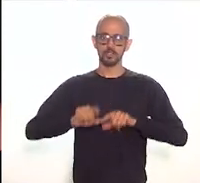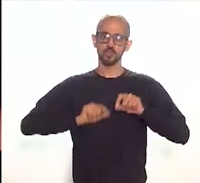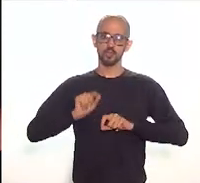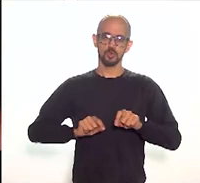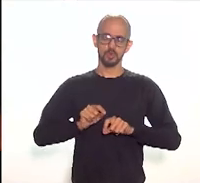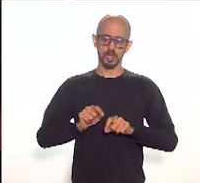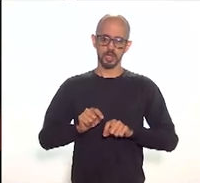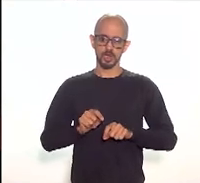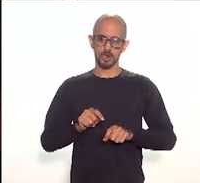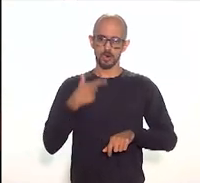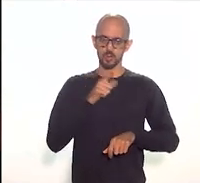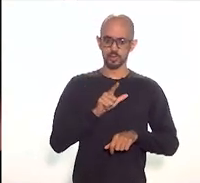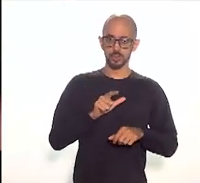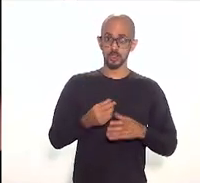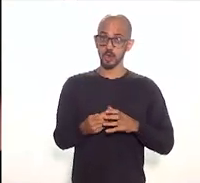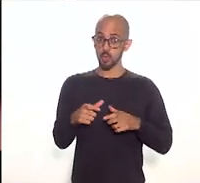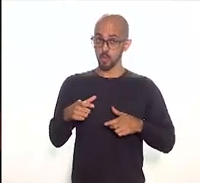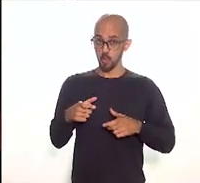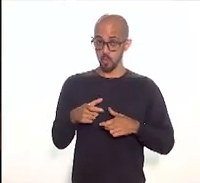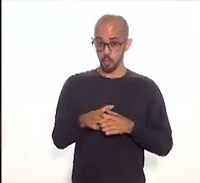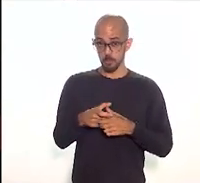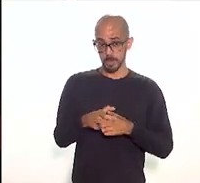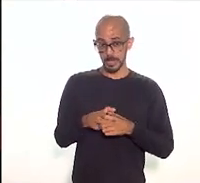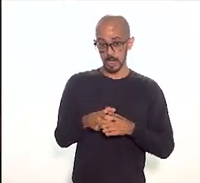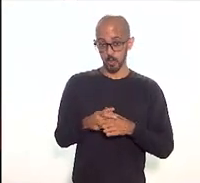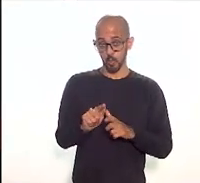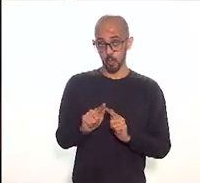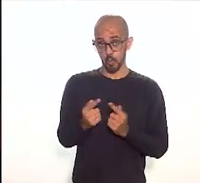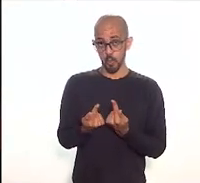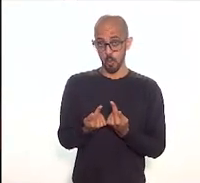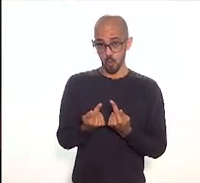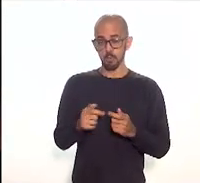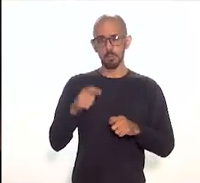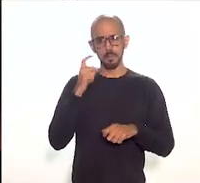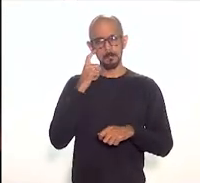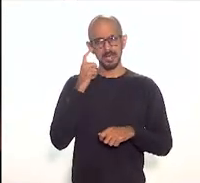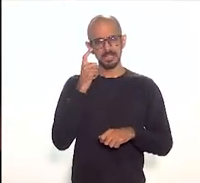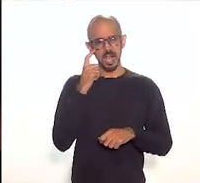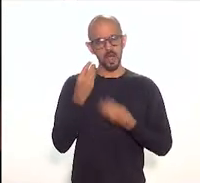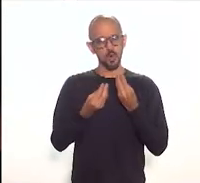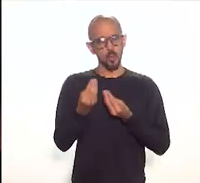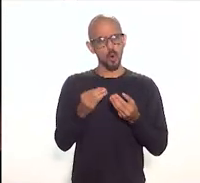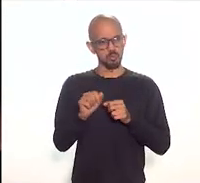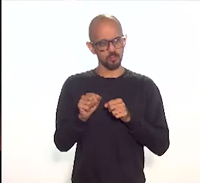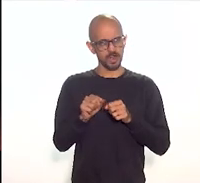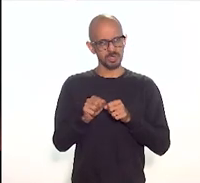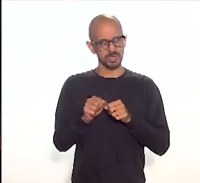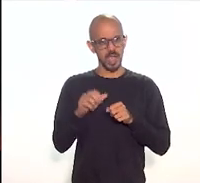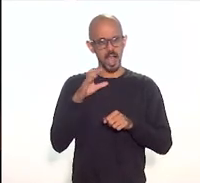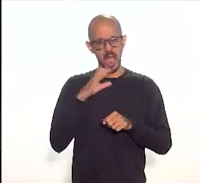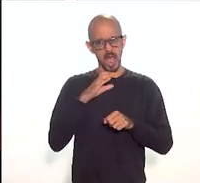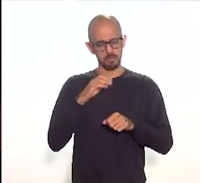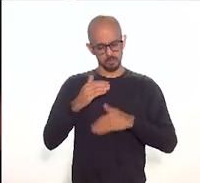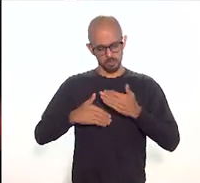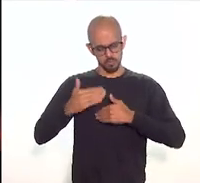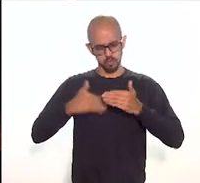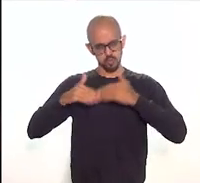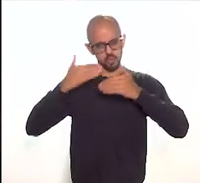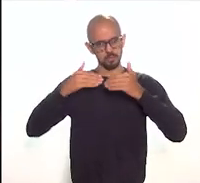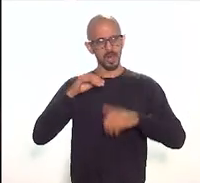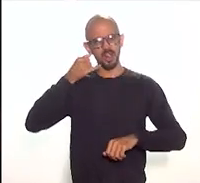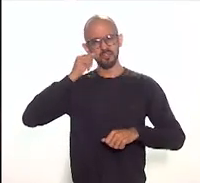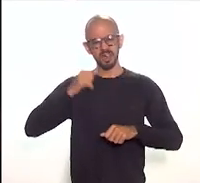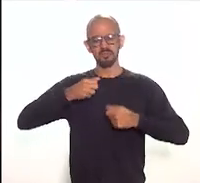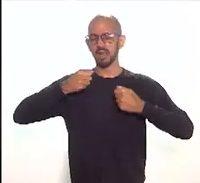um pequeno grupo agora que possa pensar a operacionalidade dos próximos passos senão a gente vai ficar falando